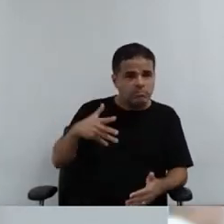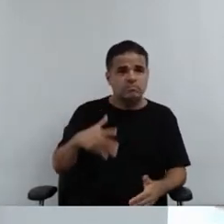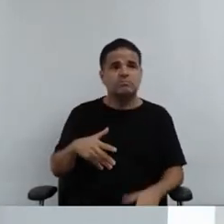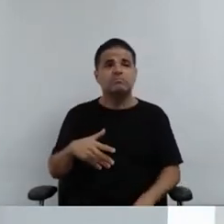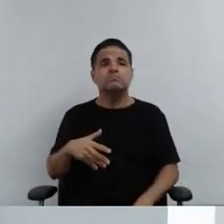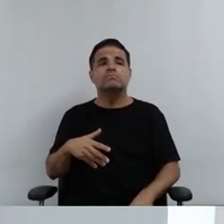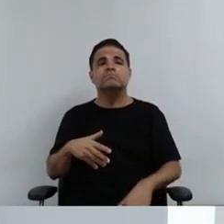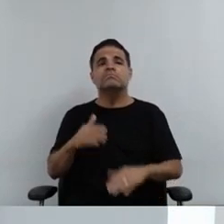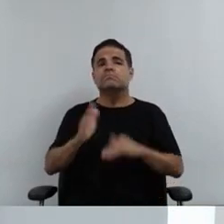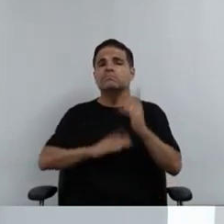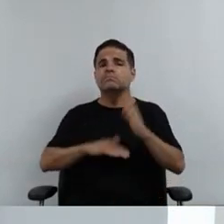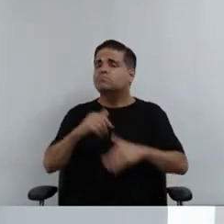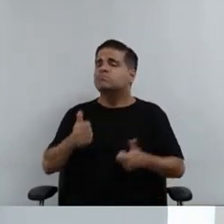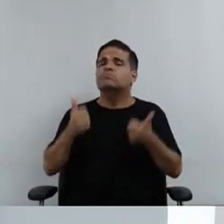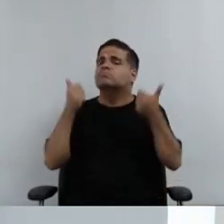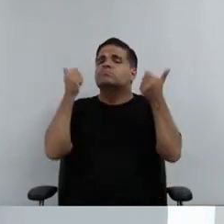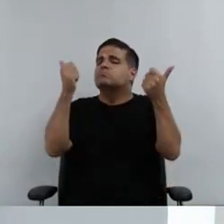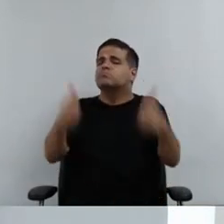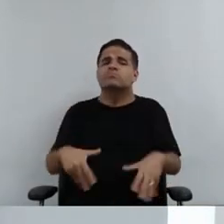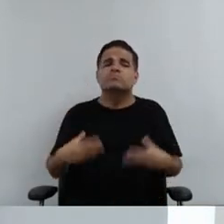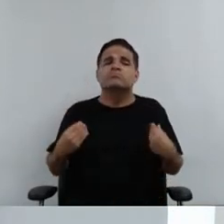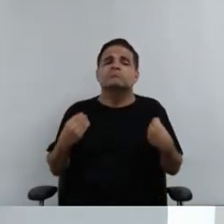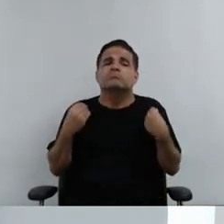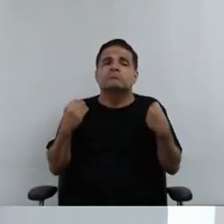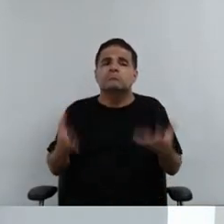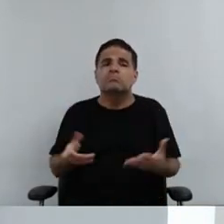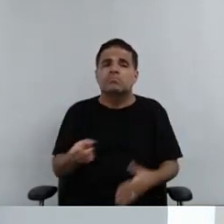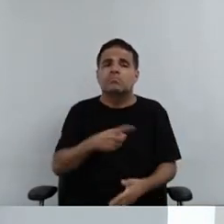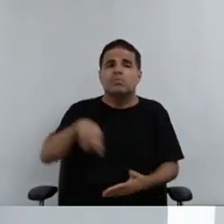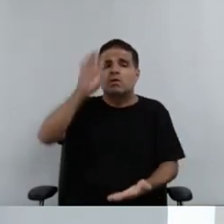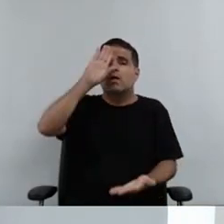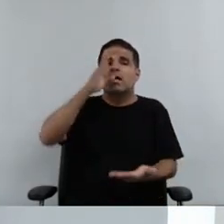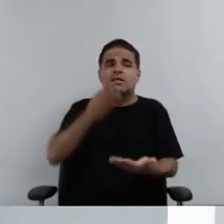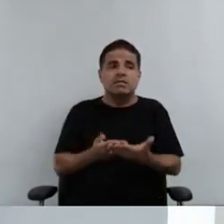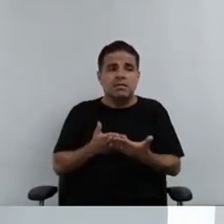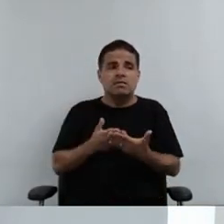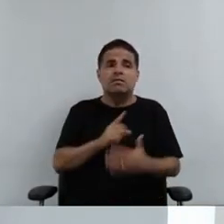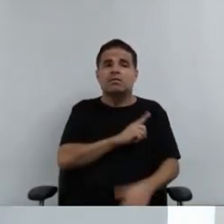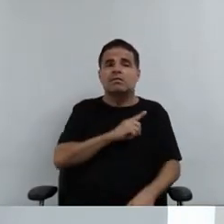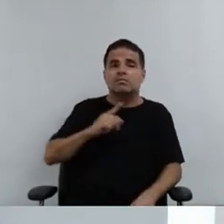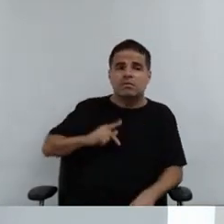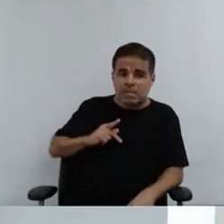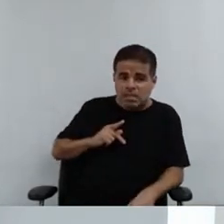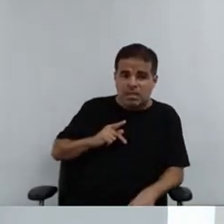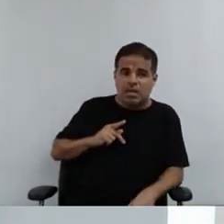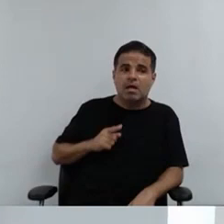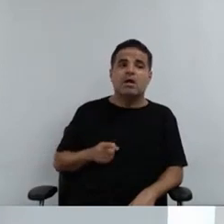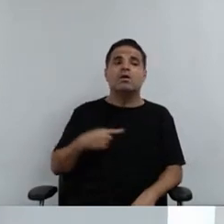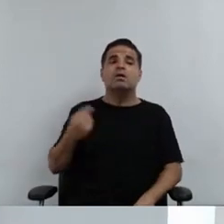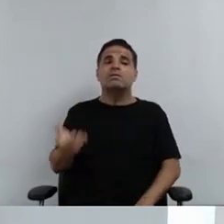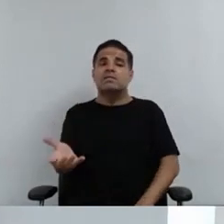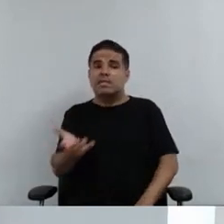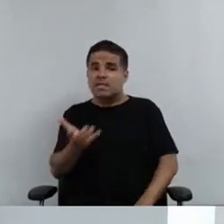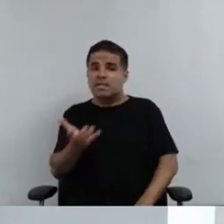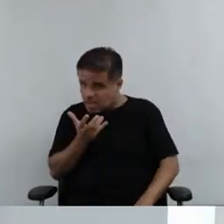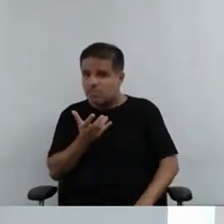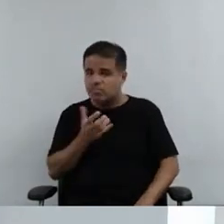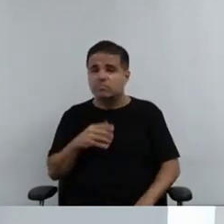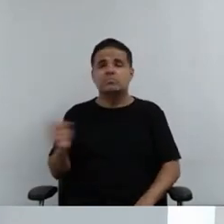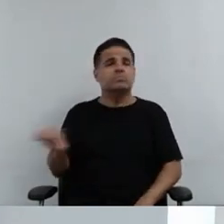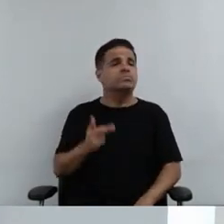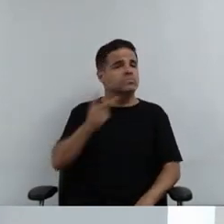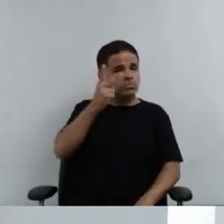eu não sou muito afeita aqui à fala, porque nós acreditamos na Defensoria, queremos a sua valorização, seu